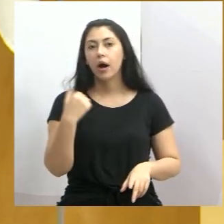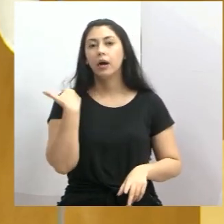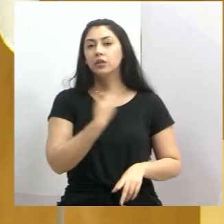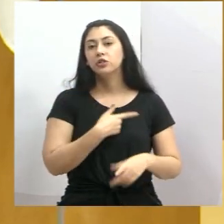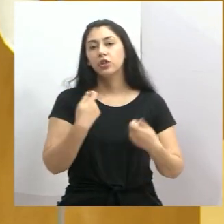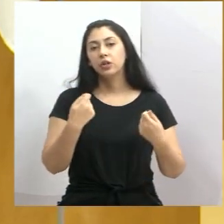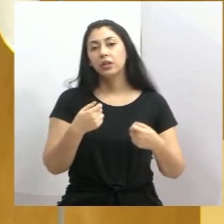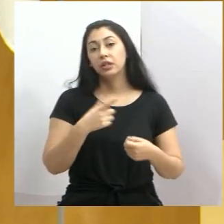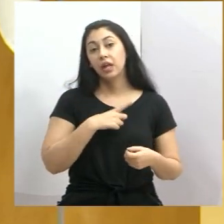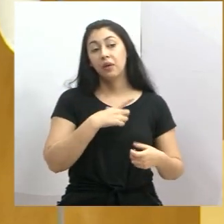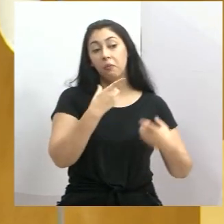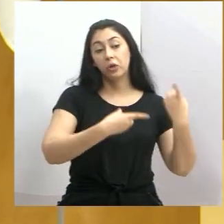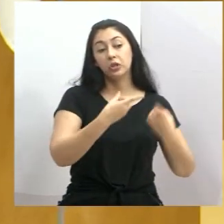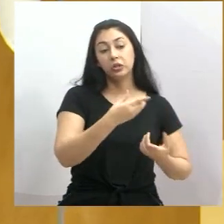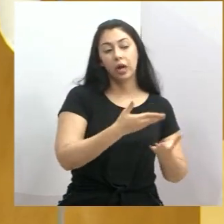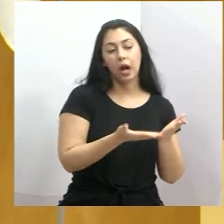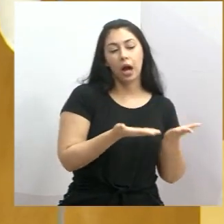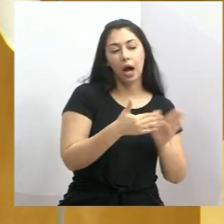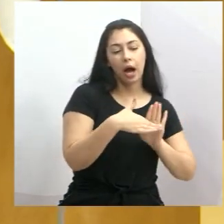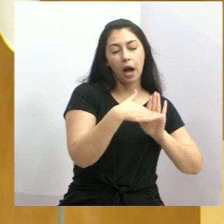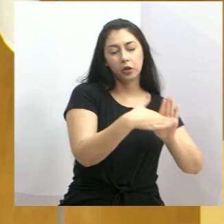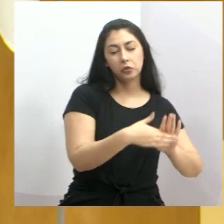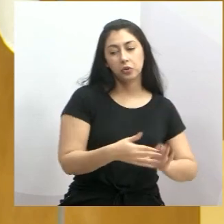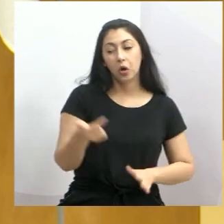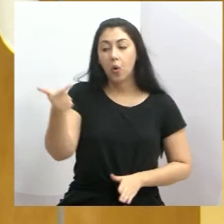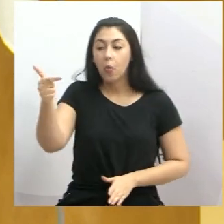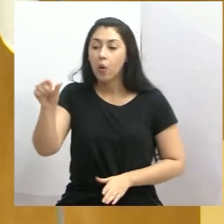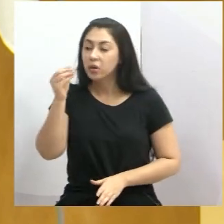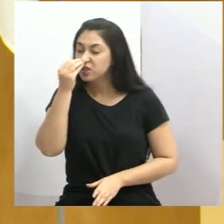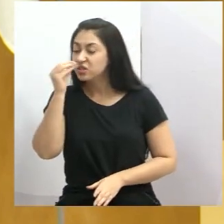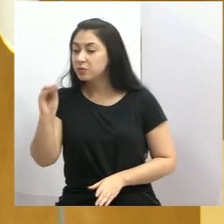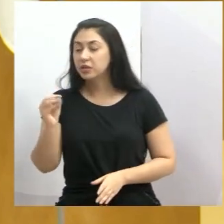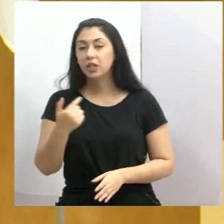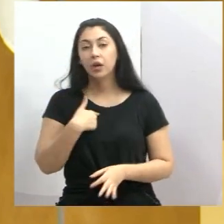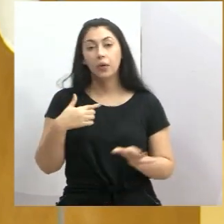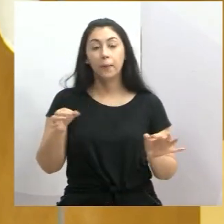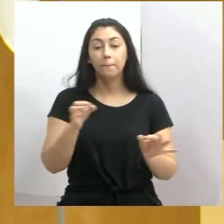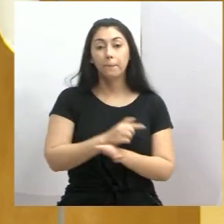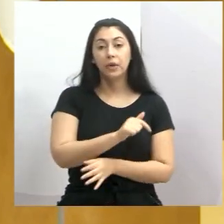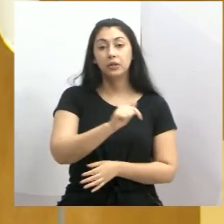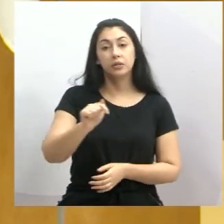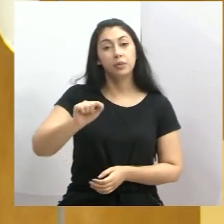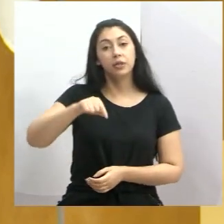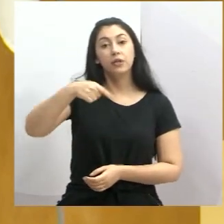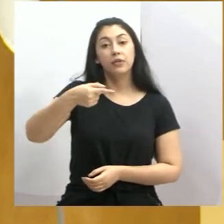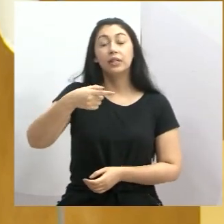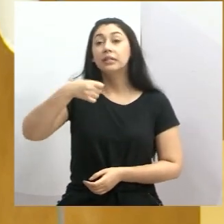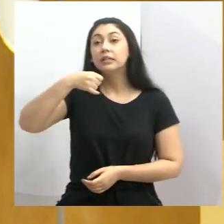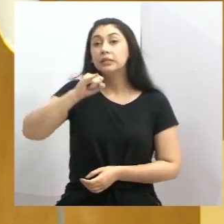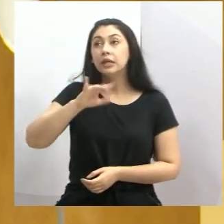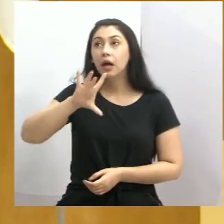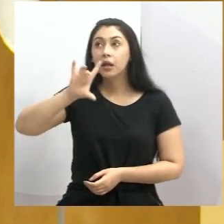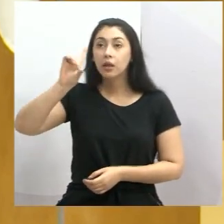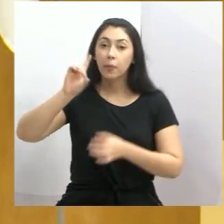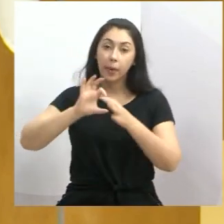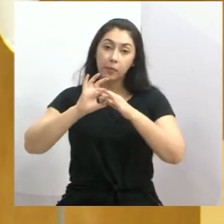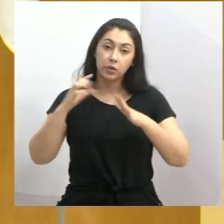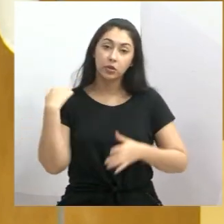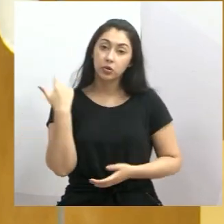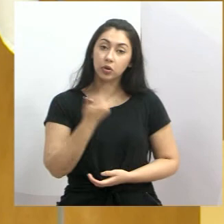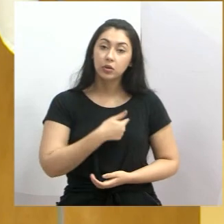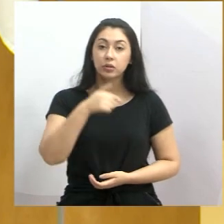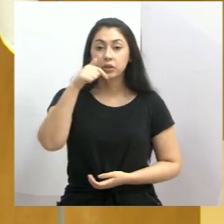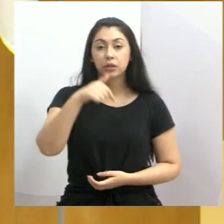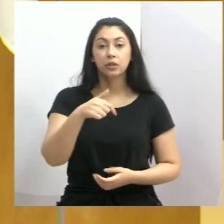política para uns e para outros. Nós somos a voz do povo. Eu fico por aqui. Semana que vem, Deus assim permitir, aqui estaremos